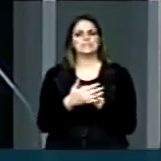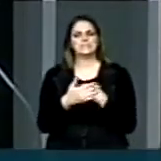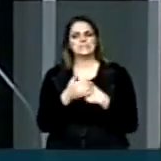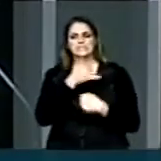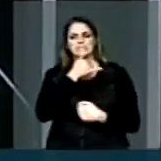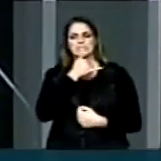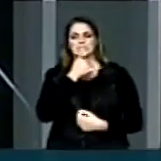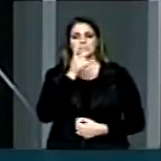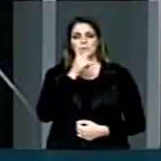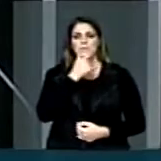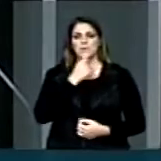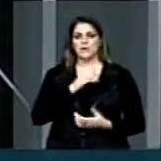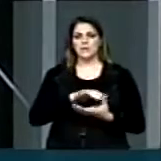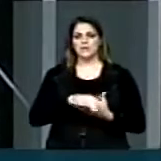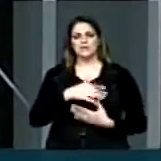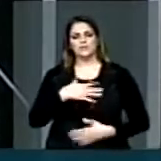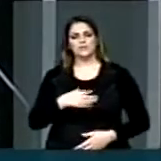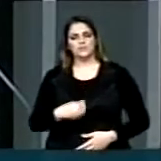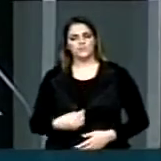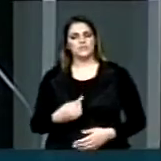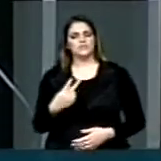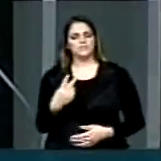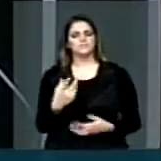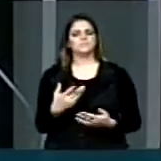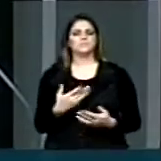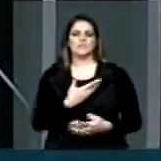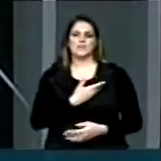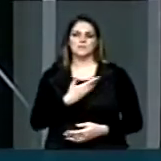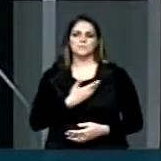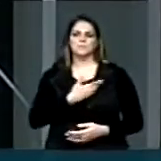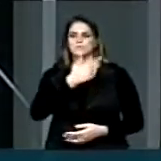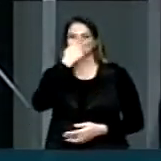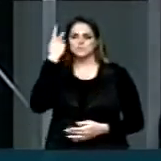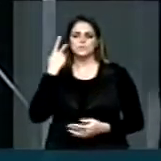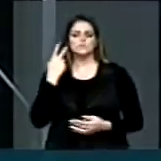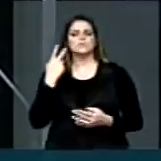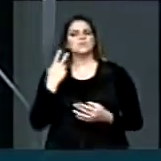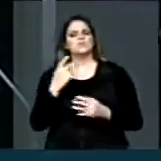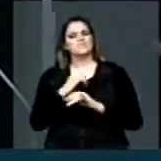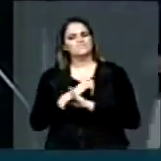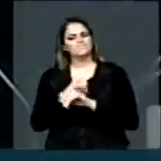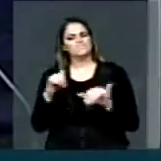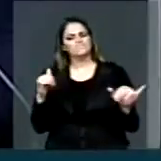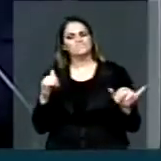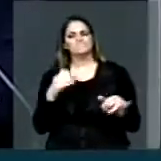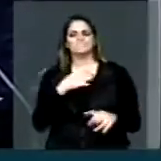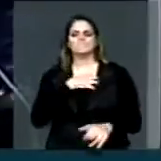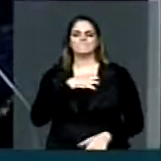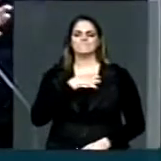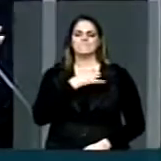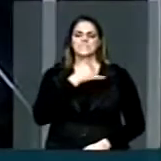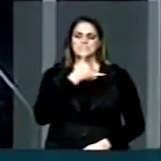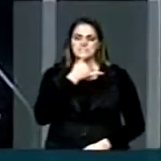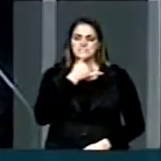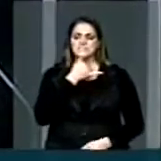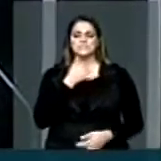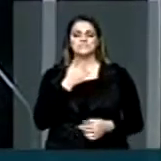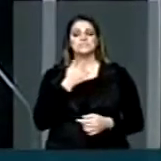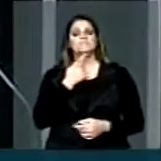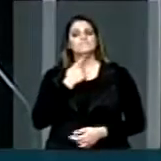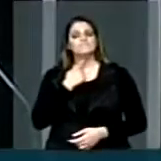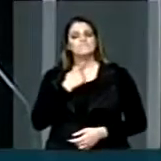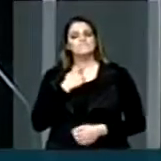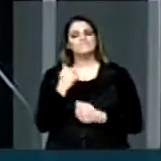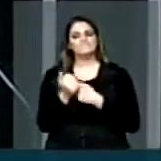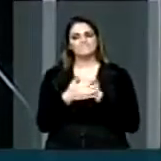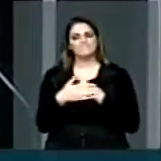com seu marido Jonas, com suas filhas, aos nossos colegas de trabalho, externar os nossos sentimentos e desejar